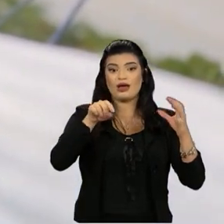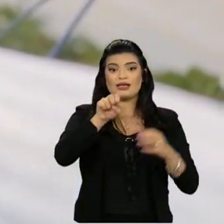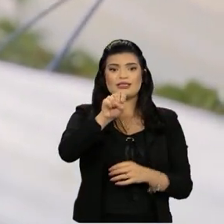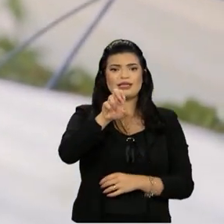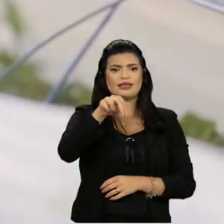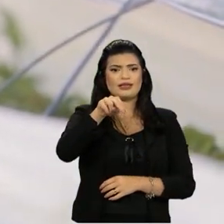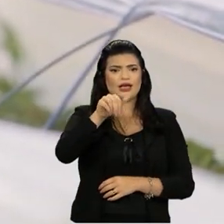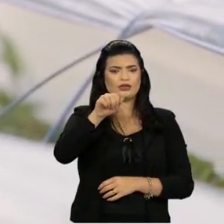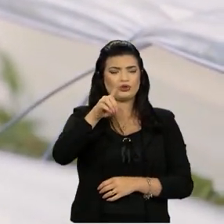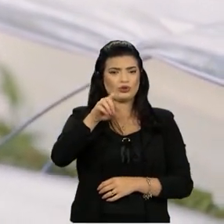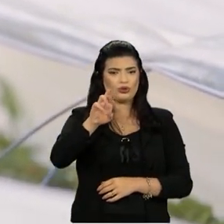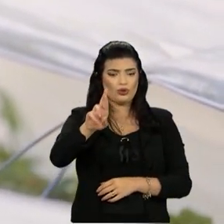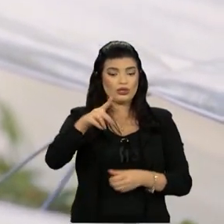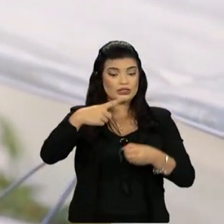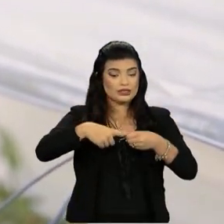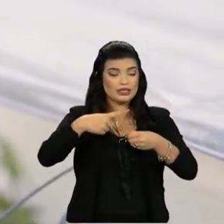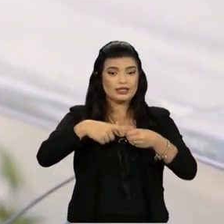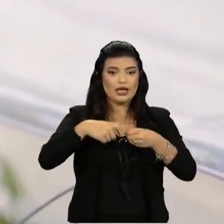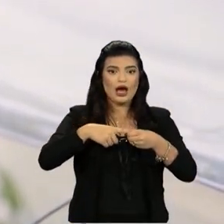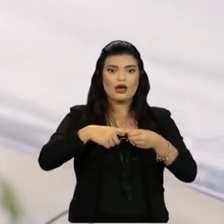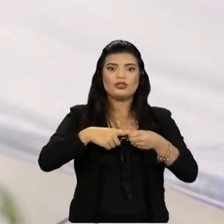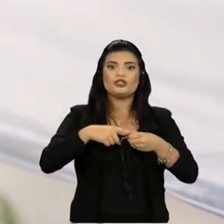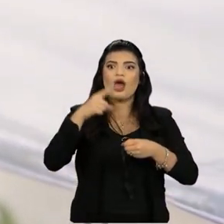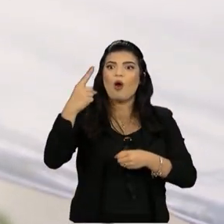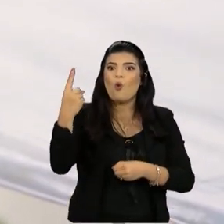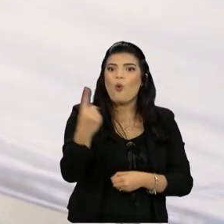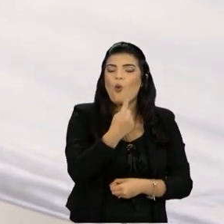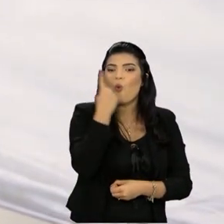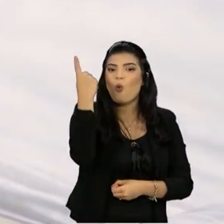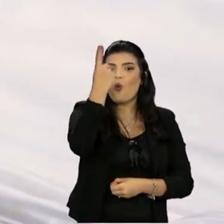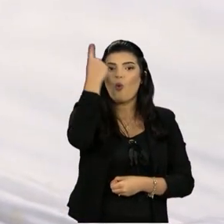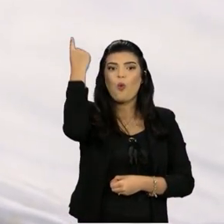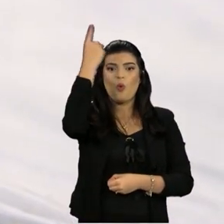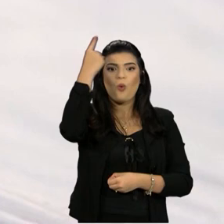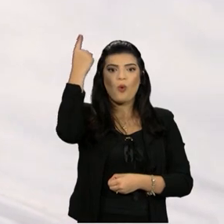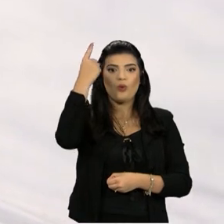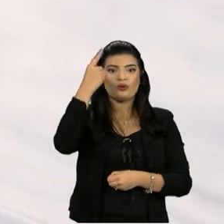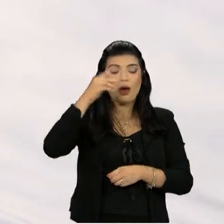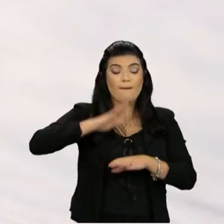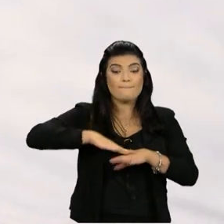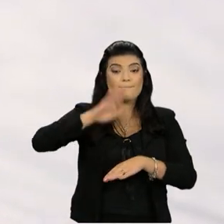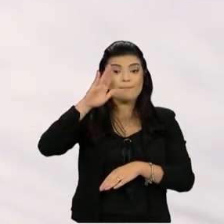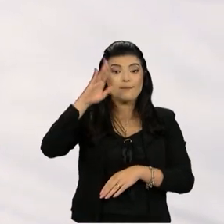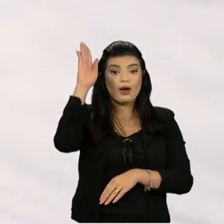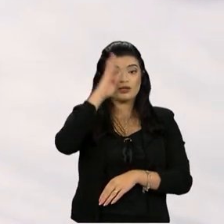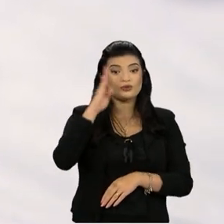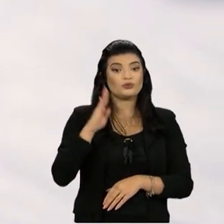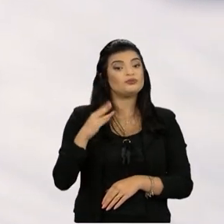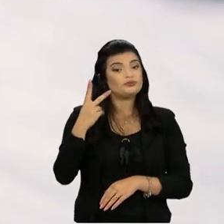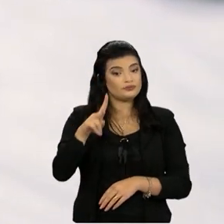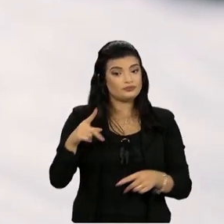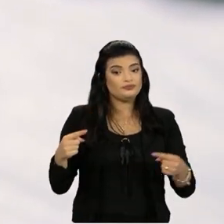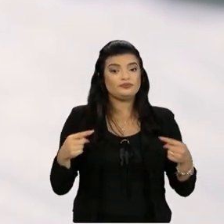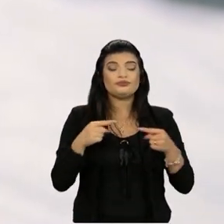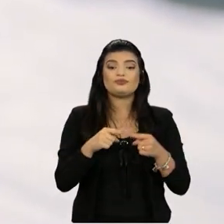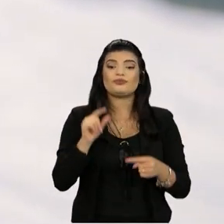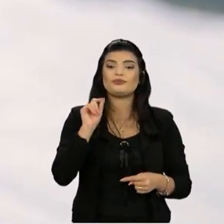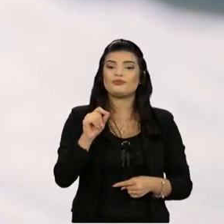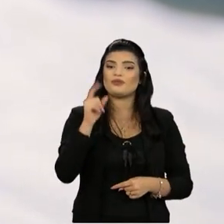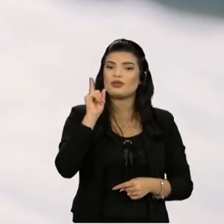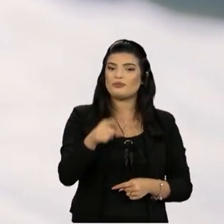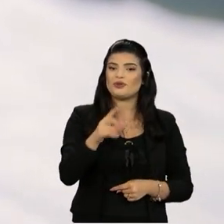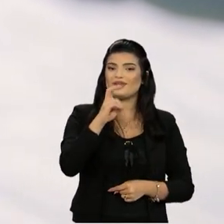Amaral, por exemplo, é a mais alta do estado e a segunda mais alta do Brasil. Essa lavoura aqui está a 1